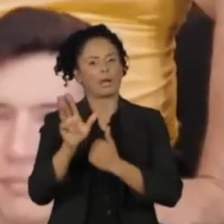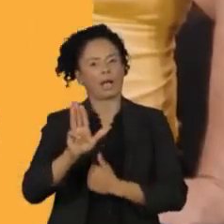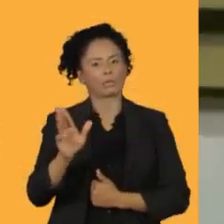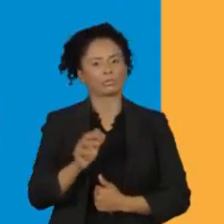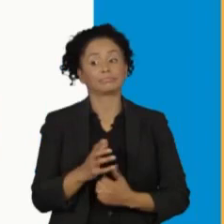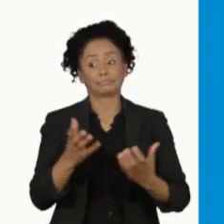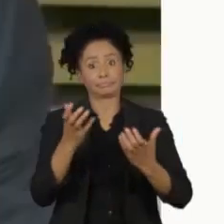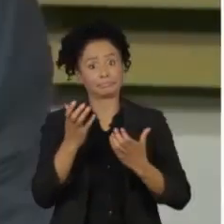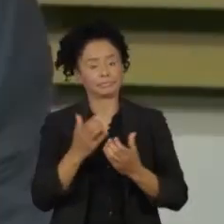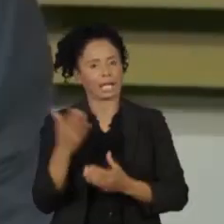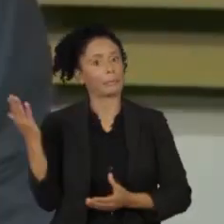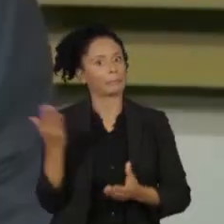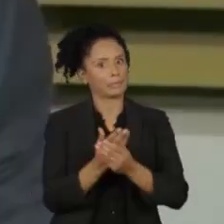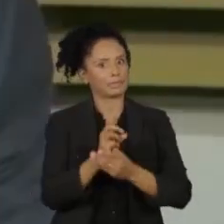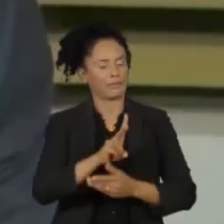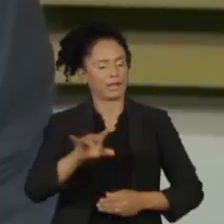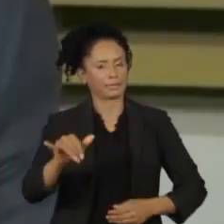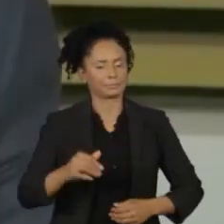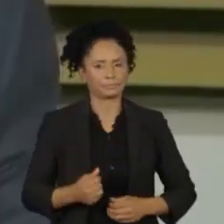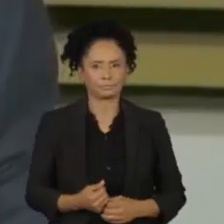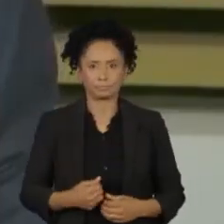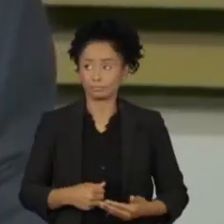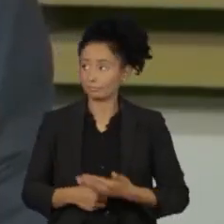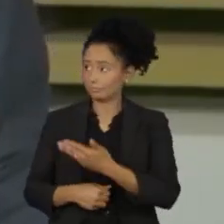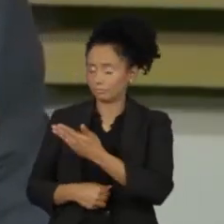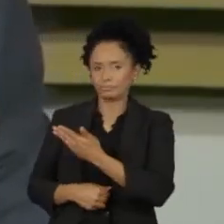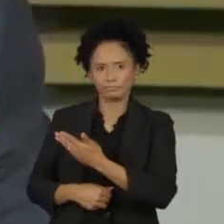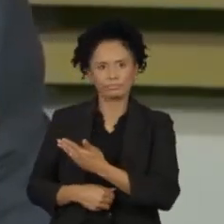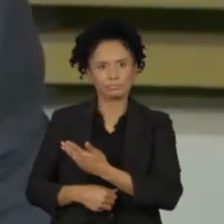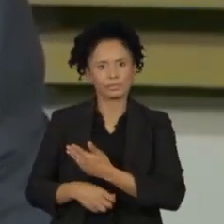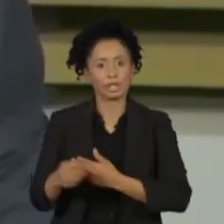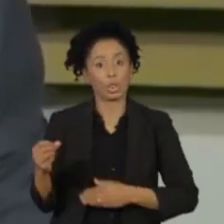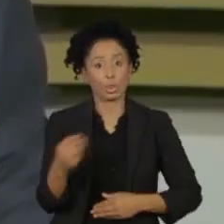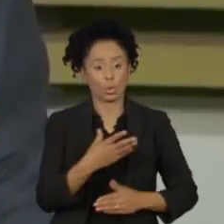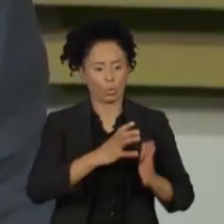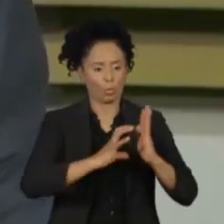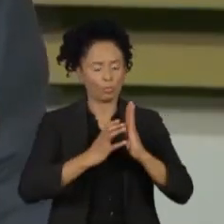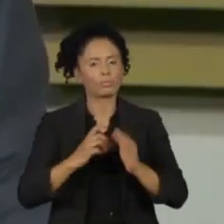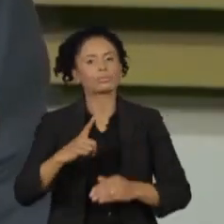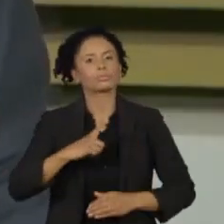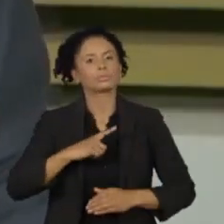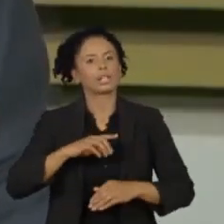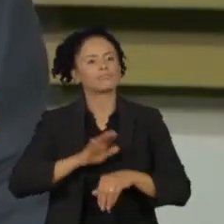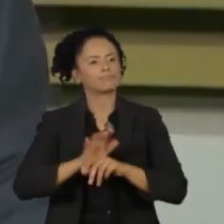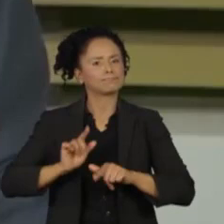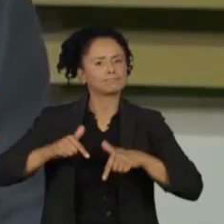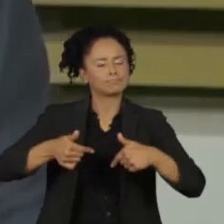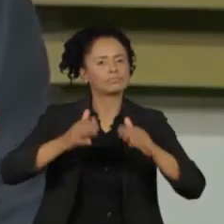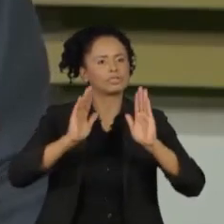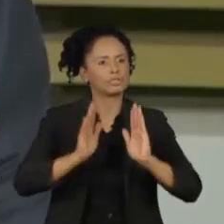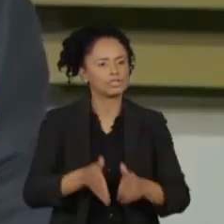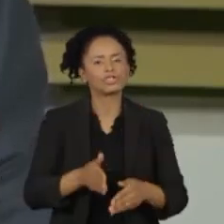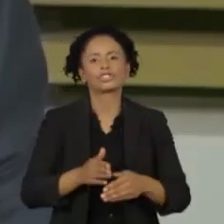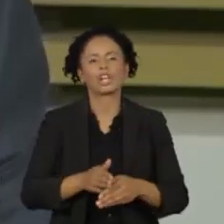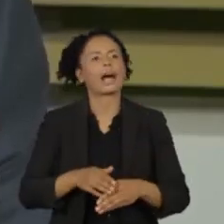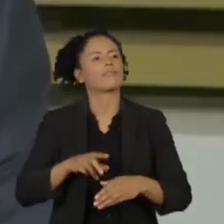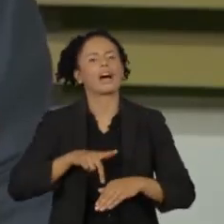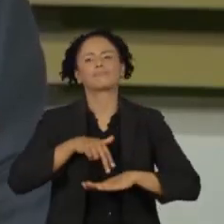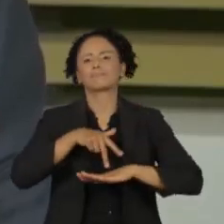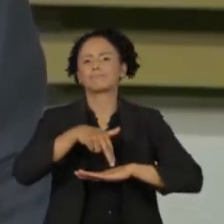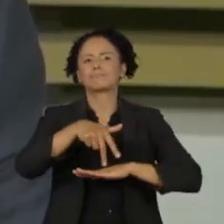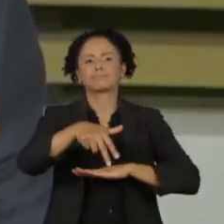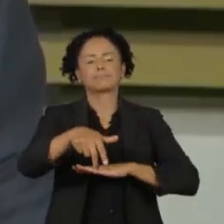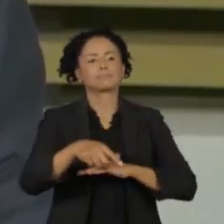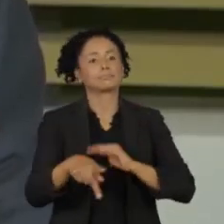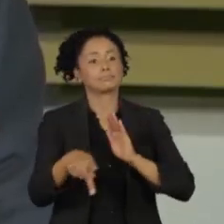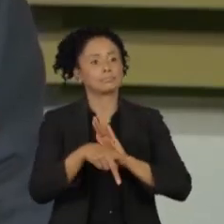Felipe Dávila, do Novo, também já está em ação. Desde as 7 da manhã, ele percorre as ruas da favela do Jardim Japão, na zona oeste de